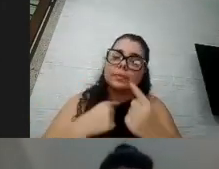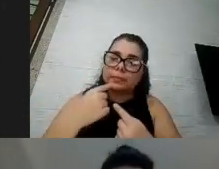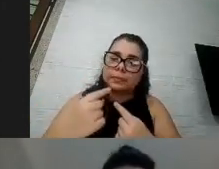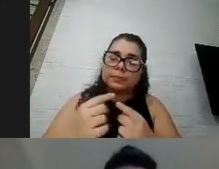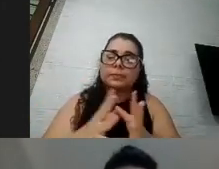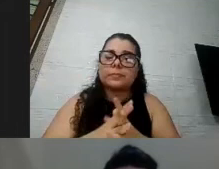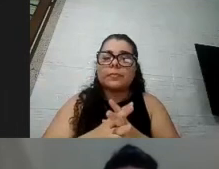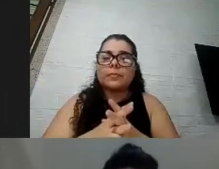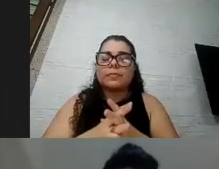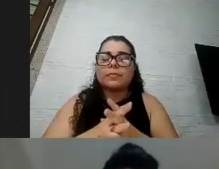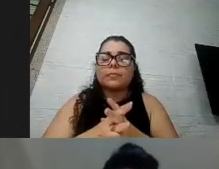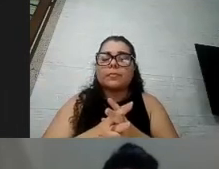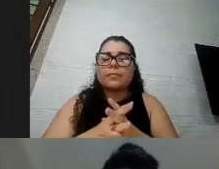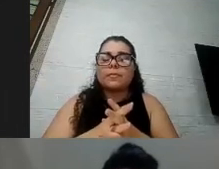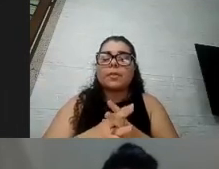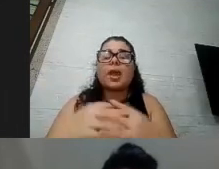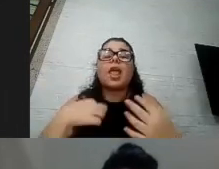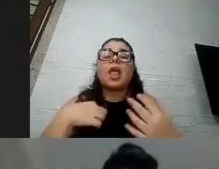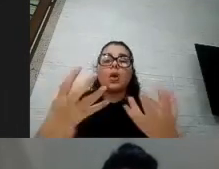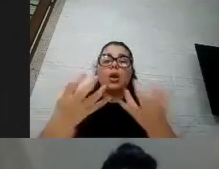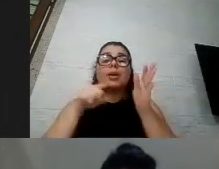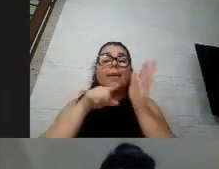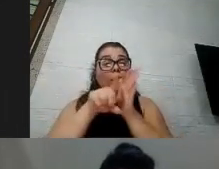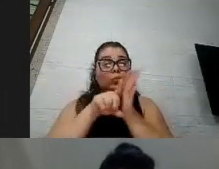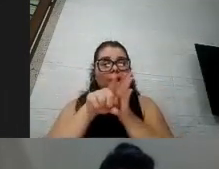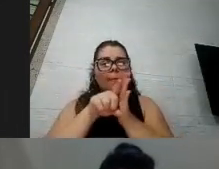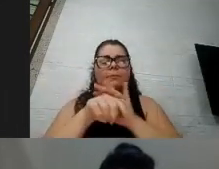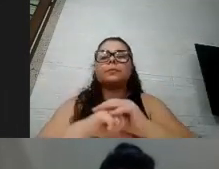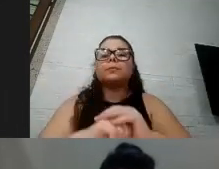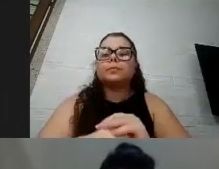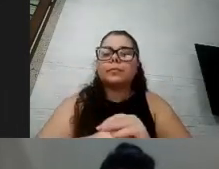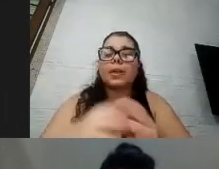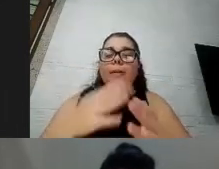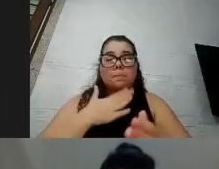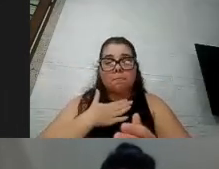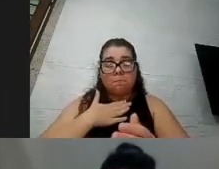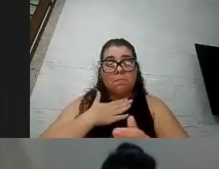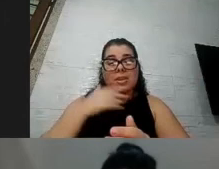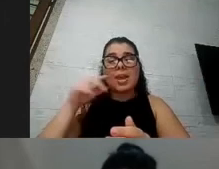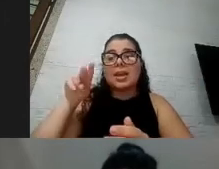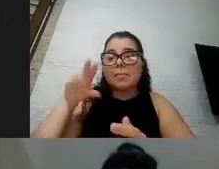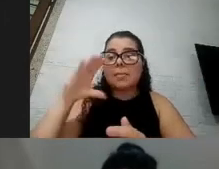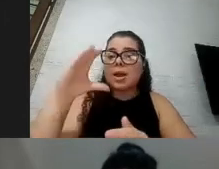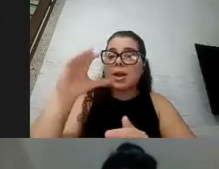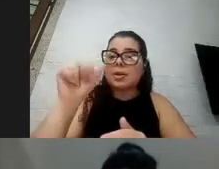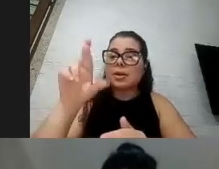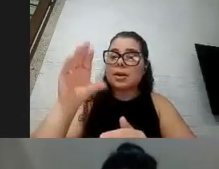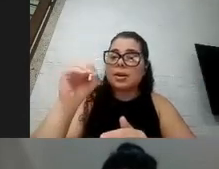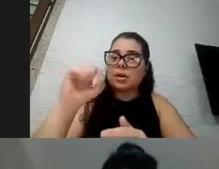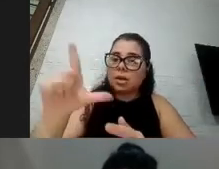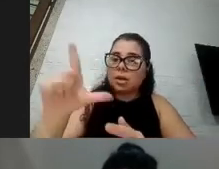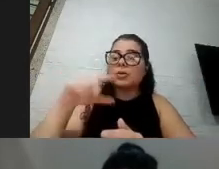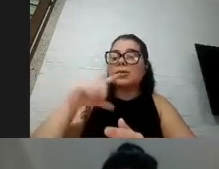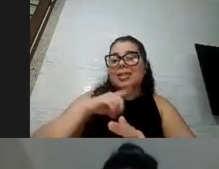comentar e te perguntar uma coisa na Carol que é minha irmã que tem síndrome de Down a gente sentiu que as